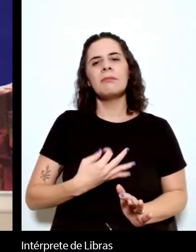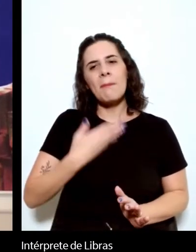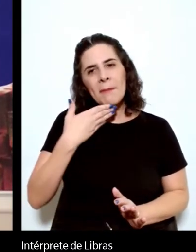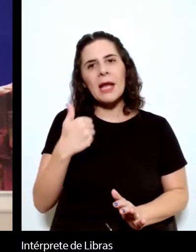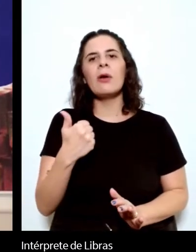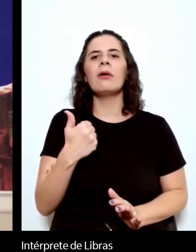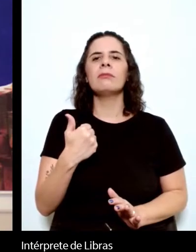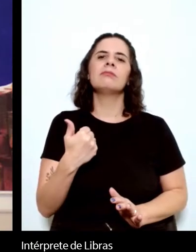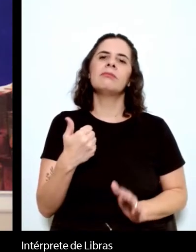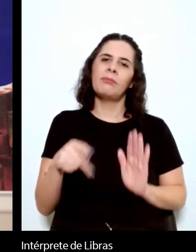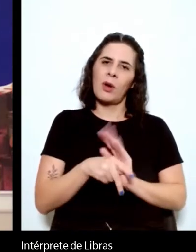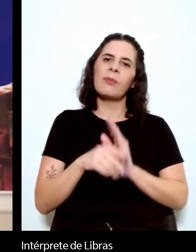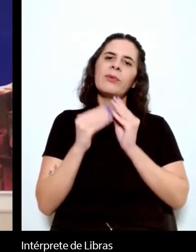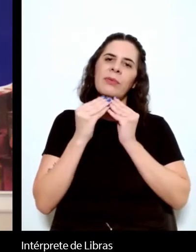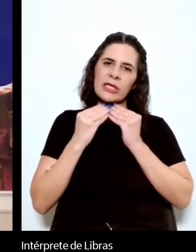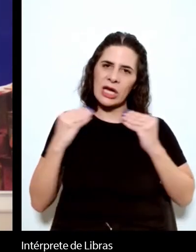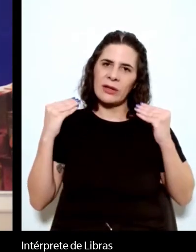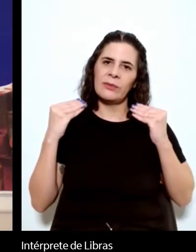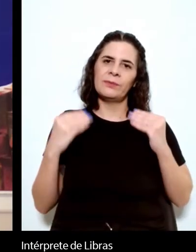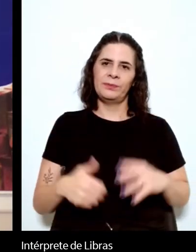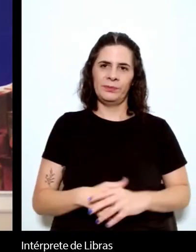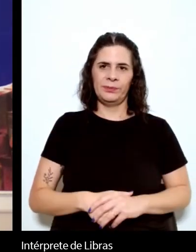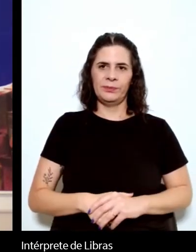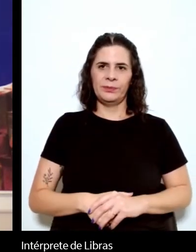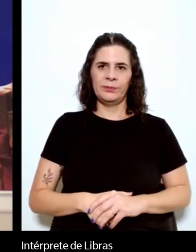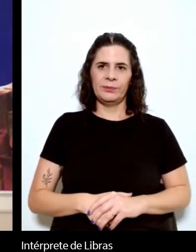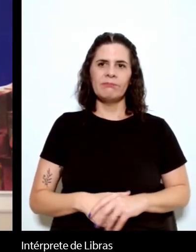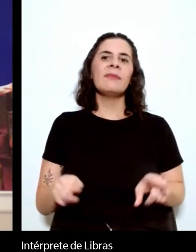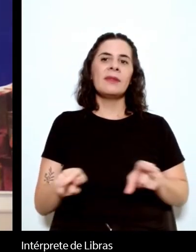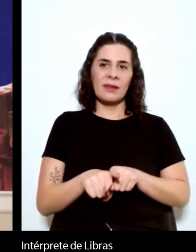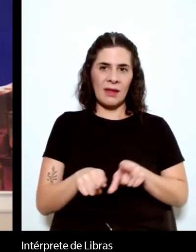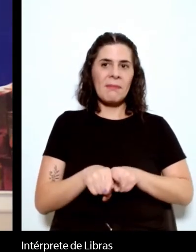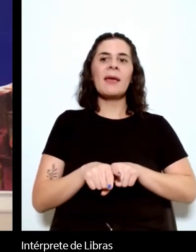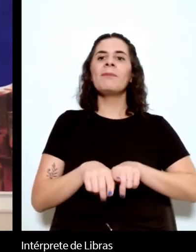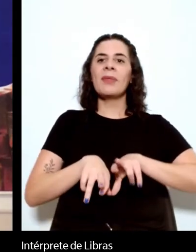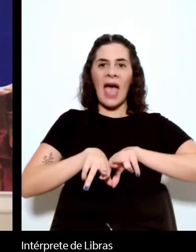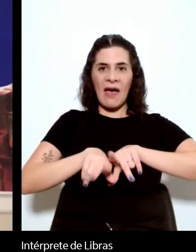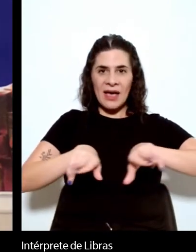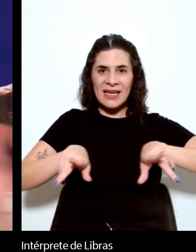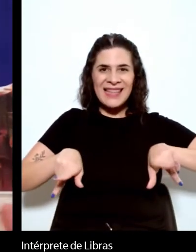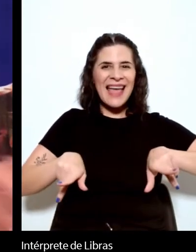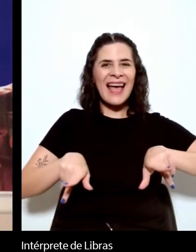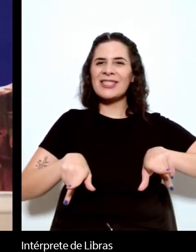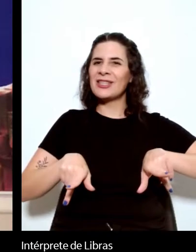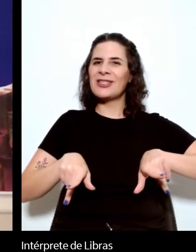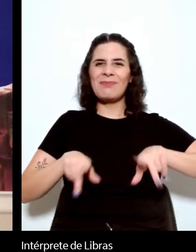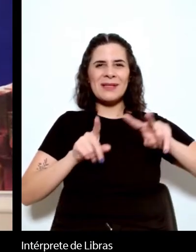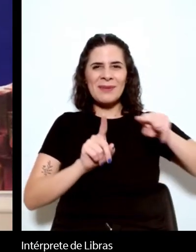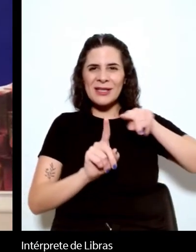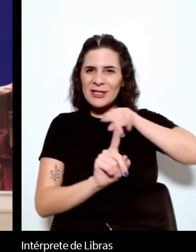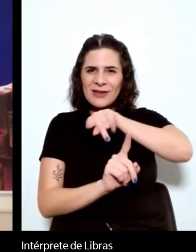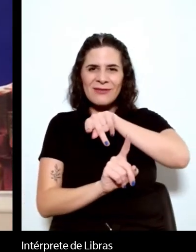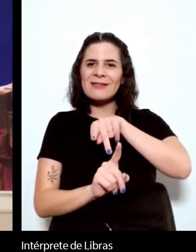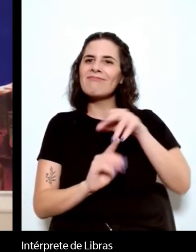maior de Machado de Assis e, em certo sentido, a variedade de pontos de vista só enriquece